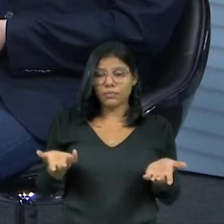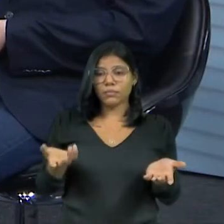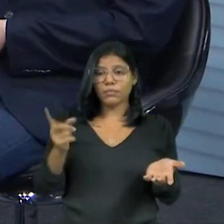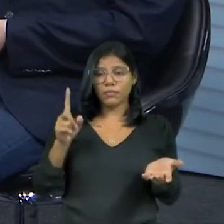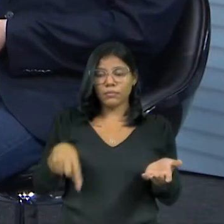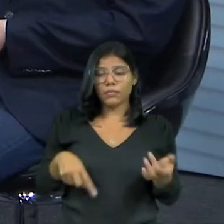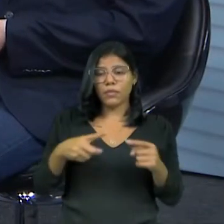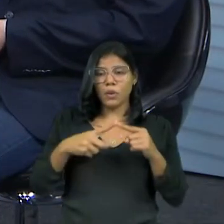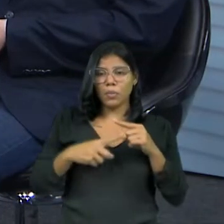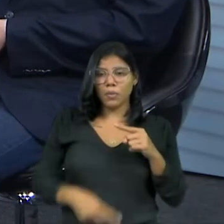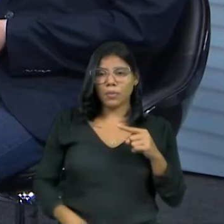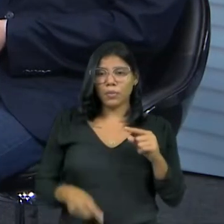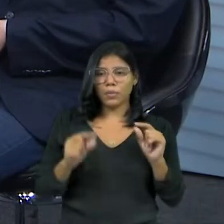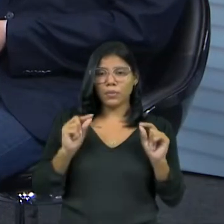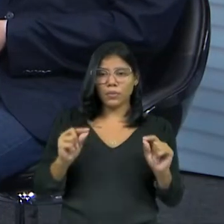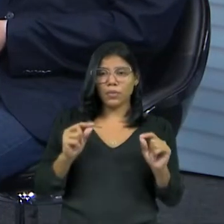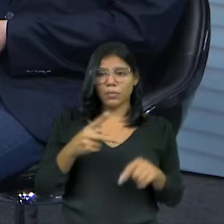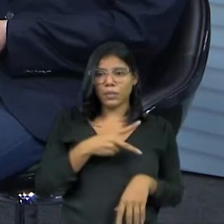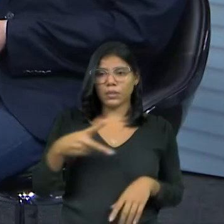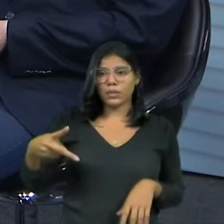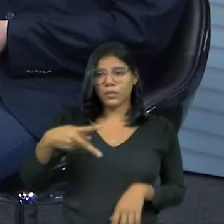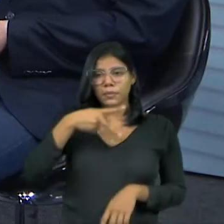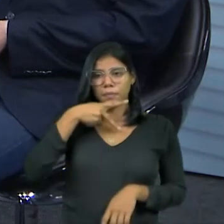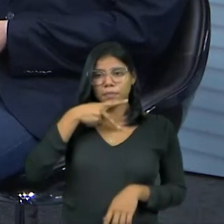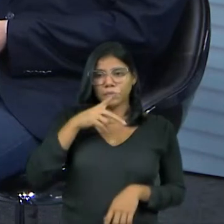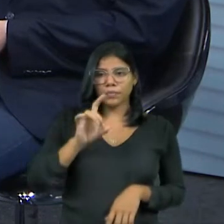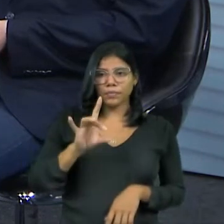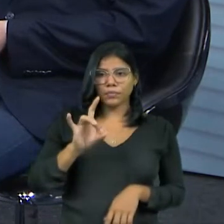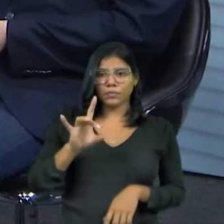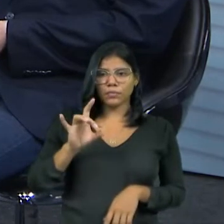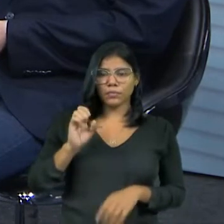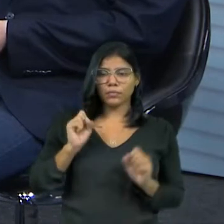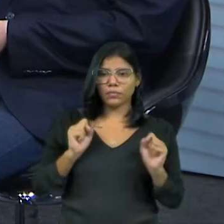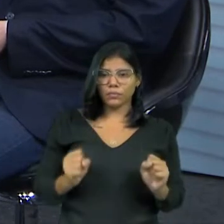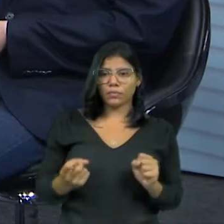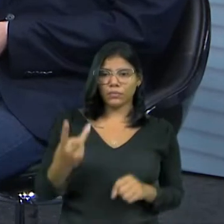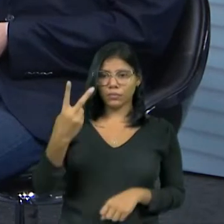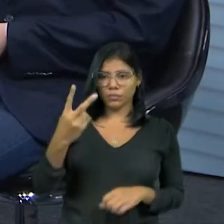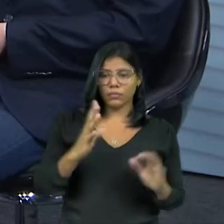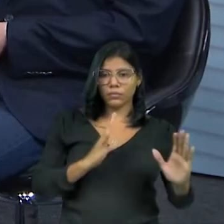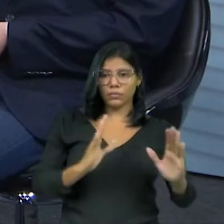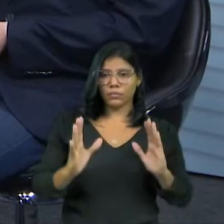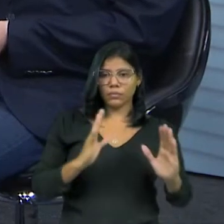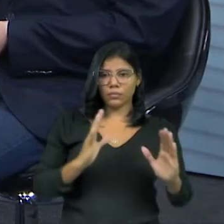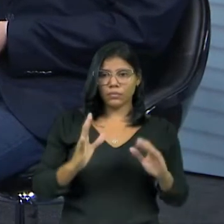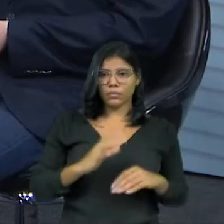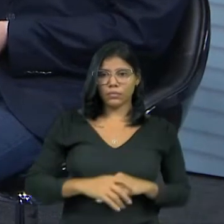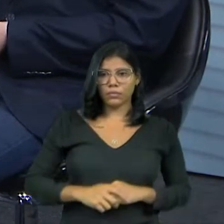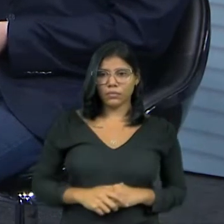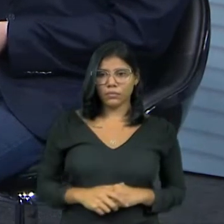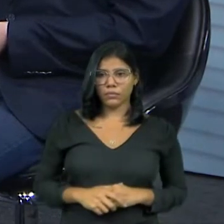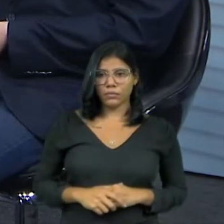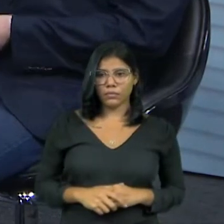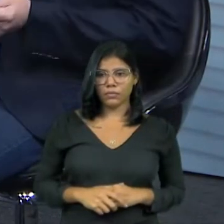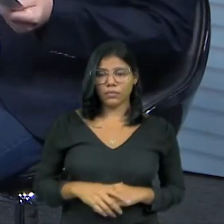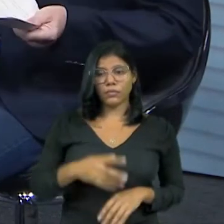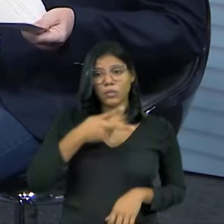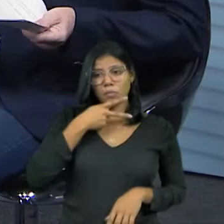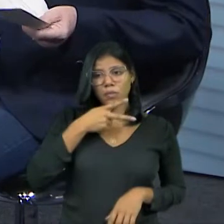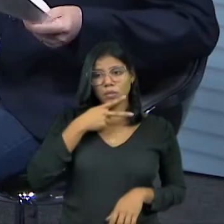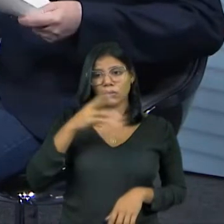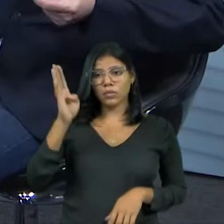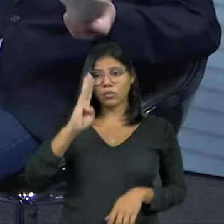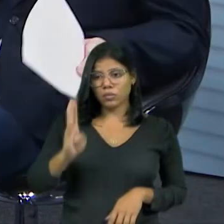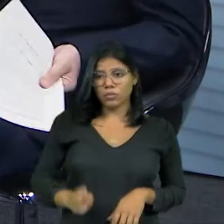proibindo o presidente do partido que só pode ficar por dois mandatos, para ensejar uma oxigenação dos partidos. Porque os partidos no Brasil, via de